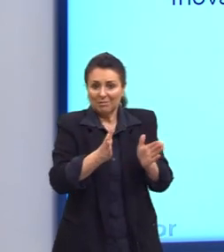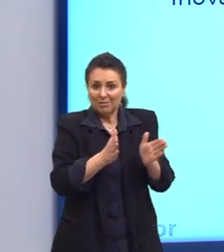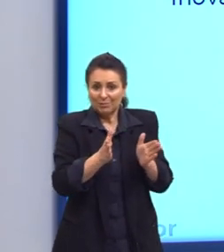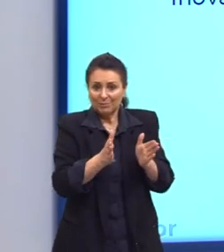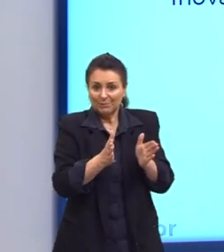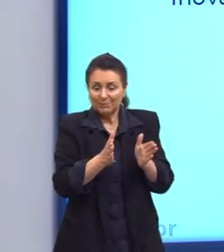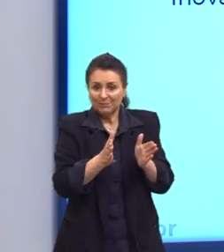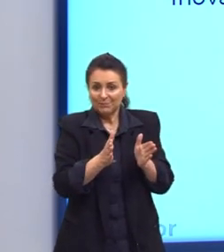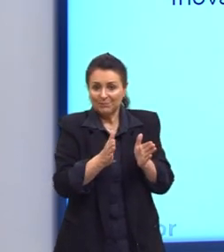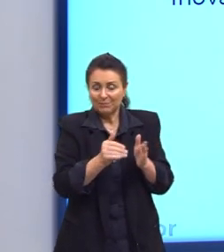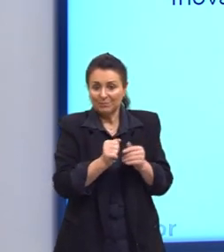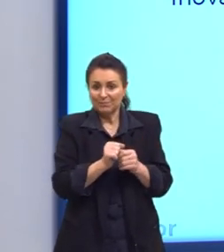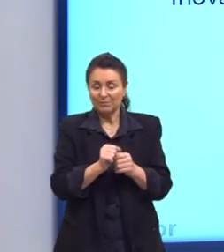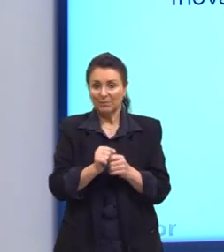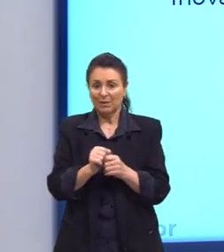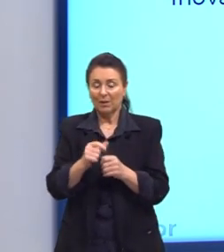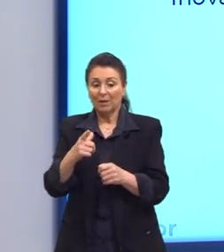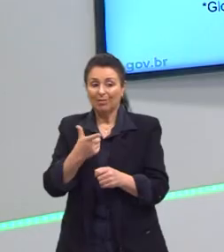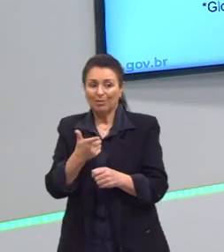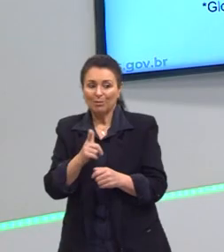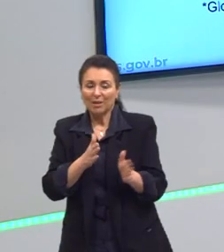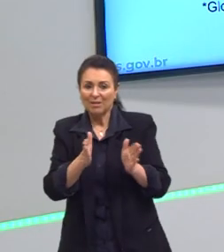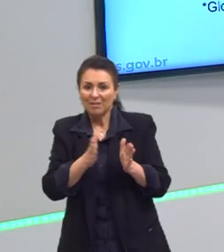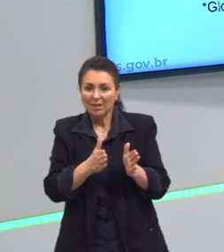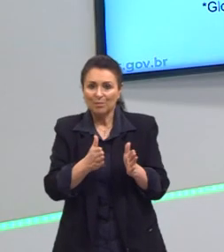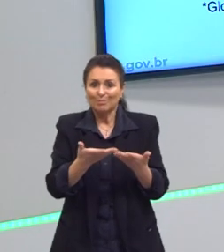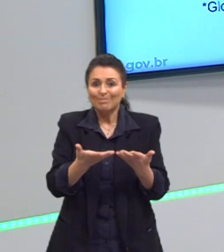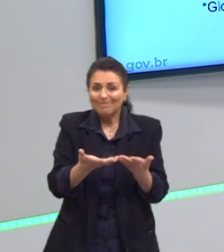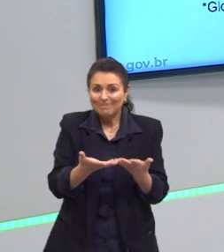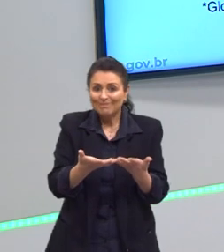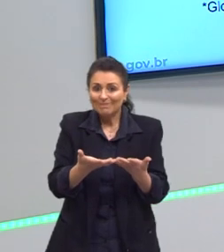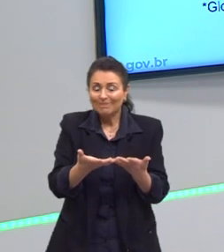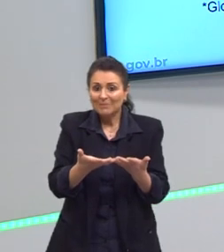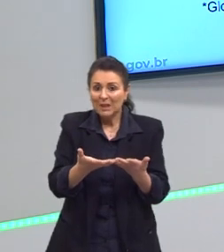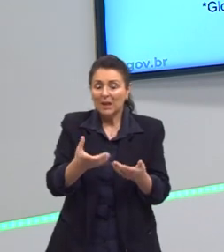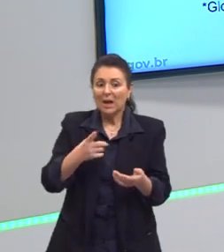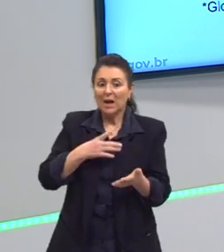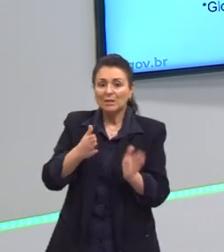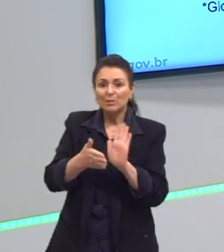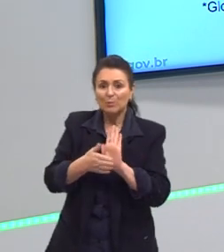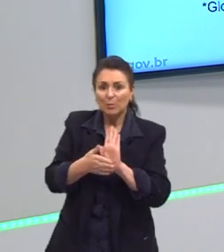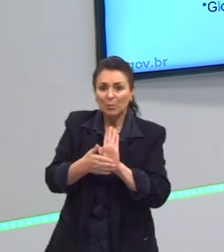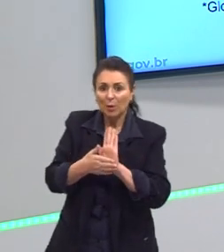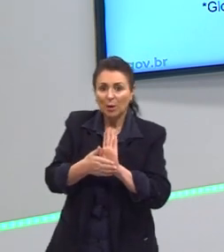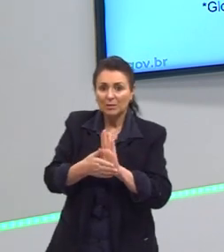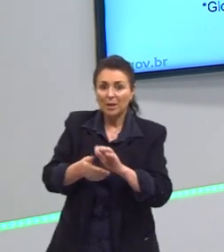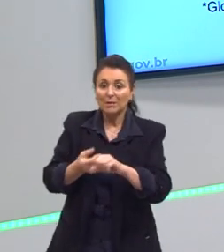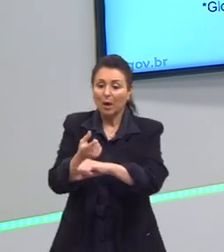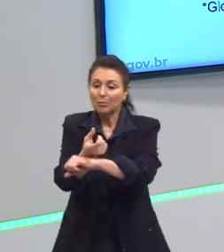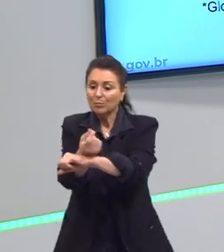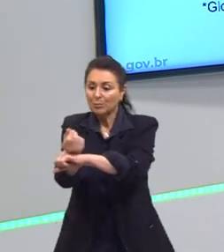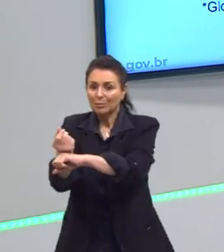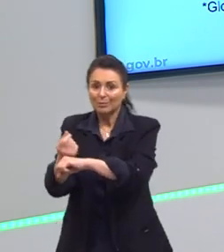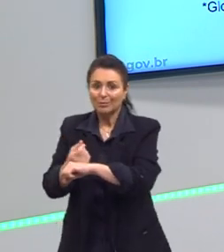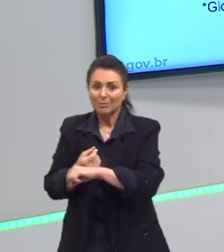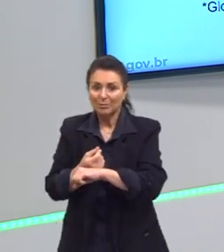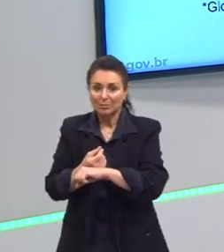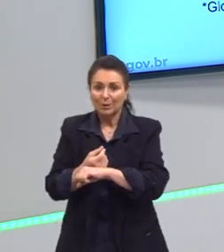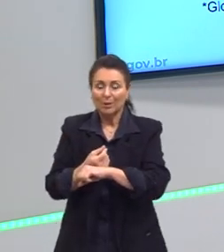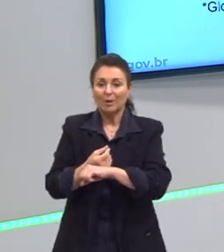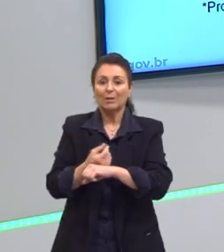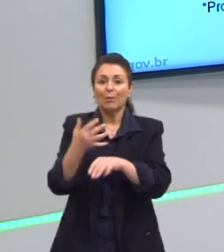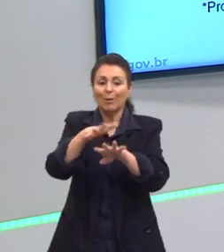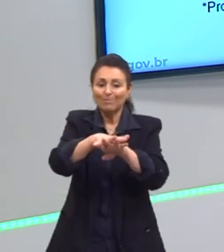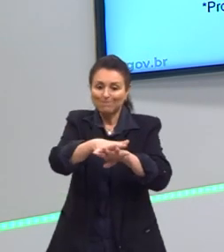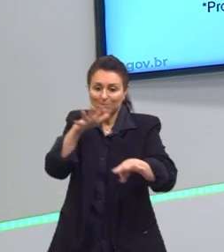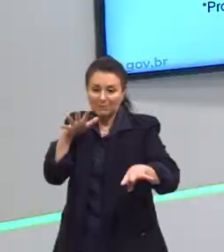condições a essas propostas neoliberais acabam sendo excluídas